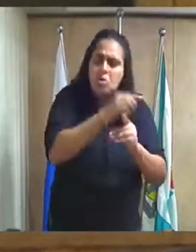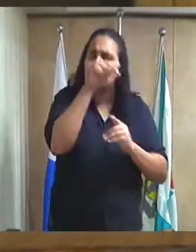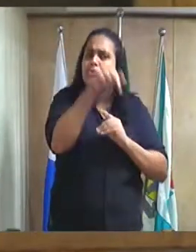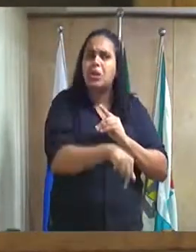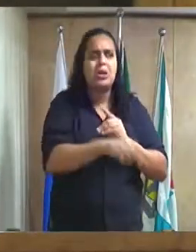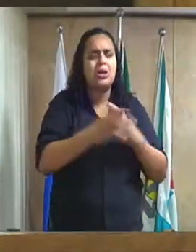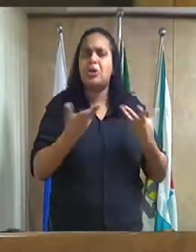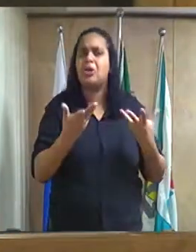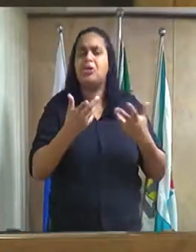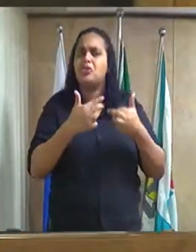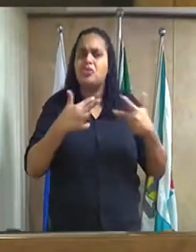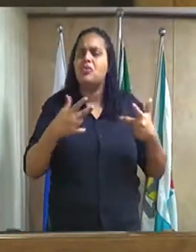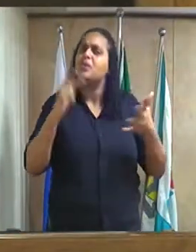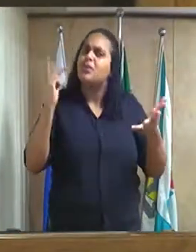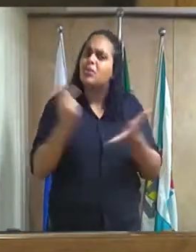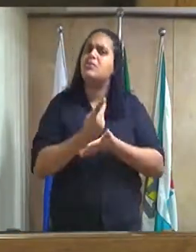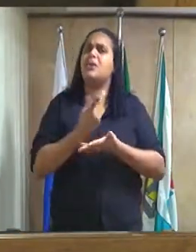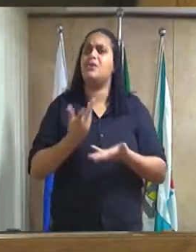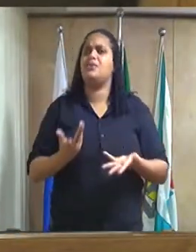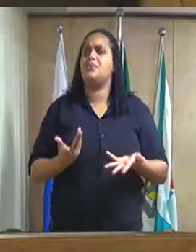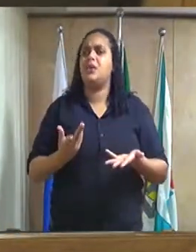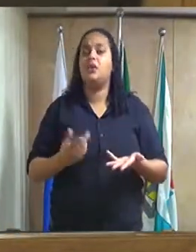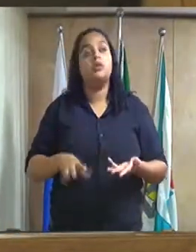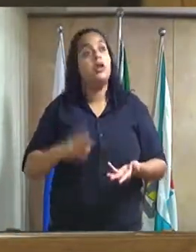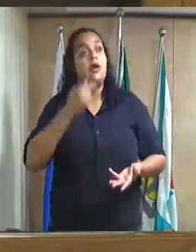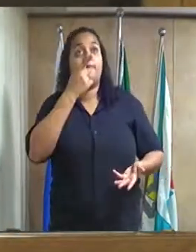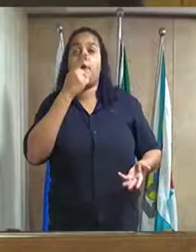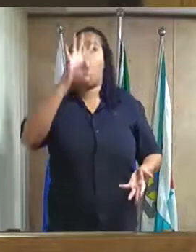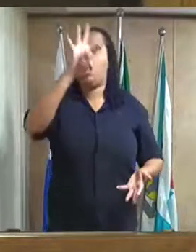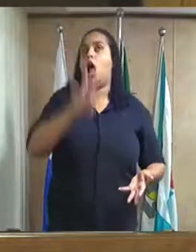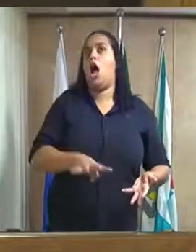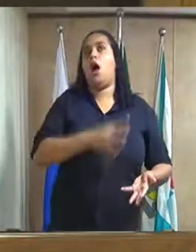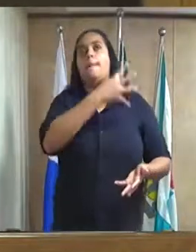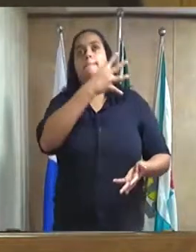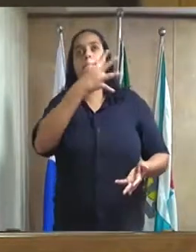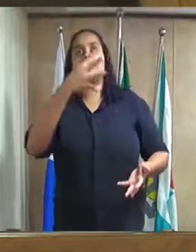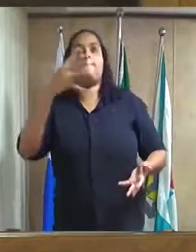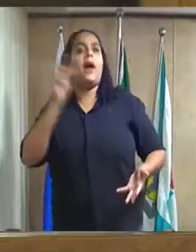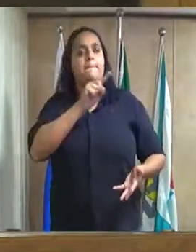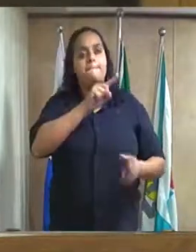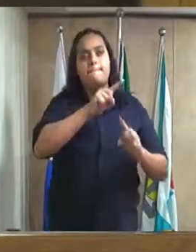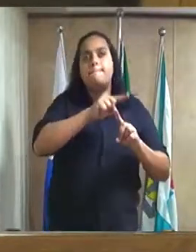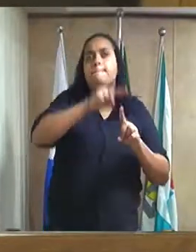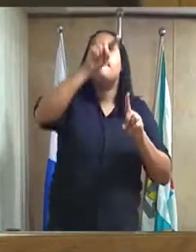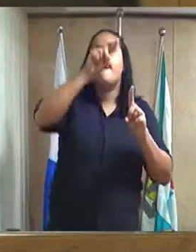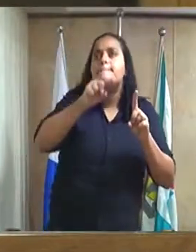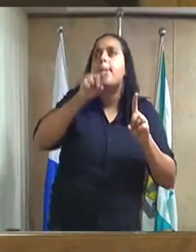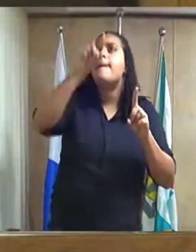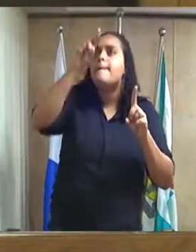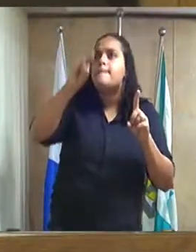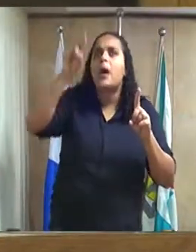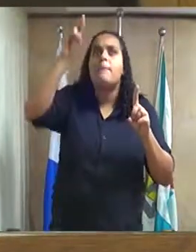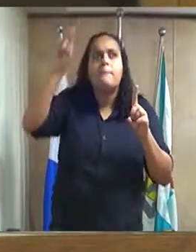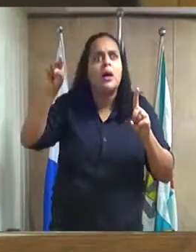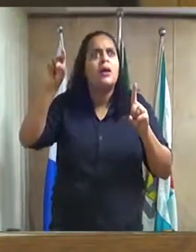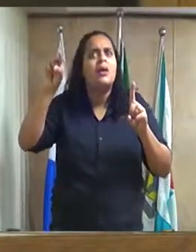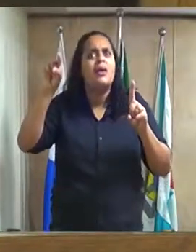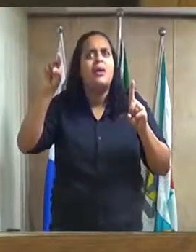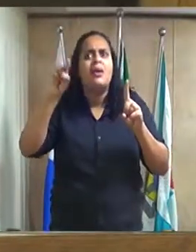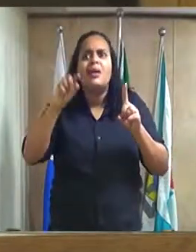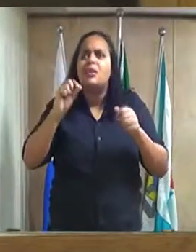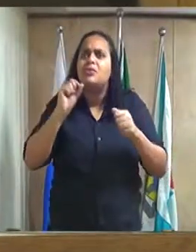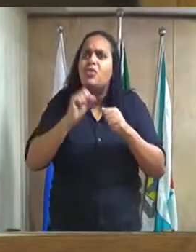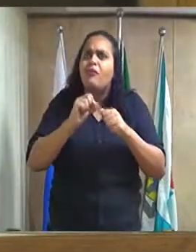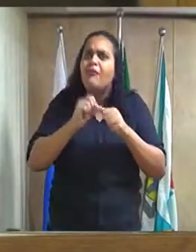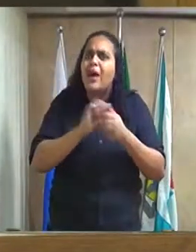vive porque ele coloca um gráfico de crescimento crescimento mas a gente não vê isso na prática o